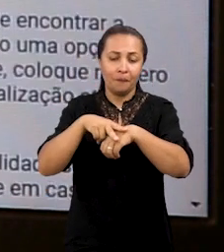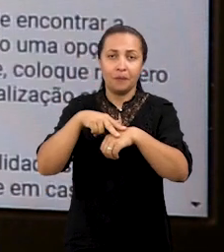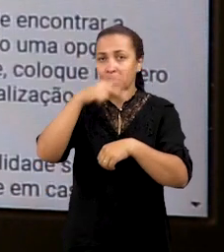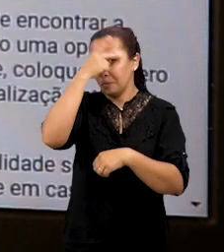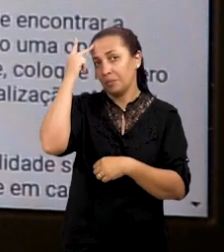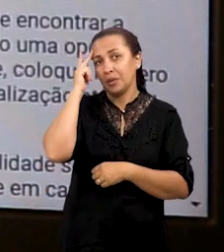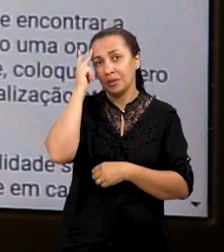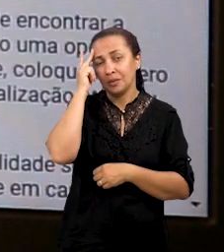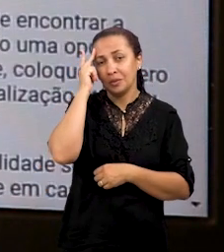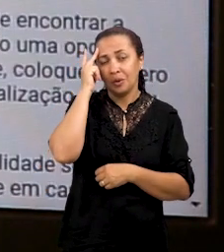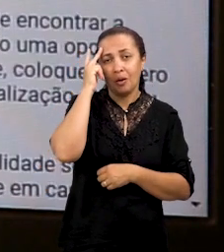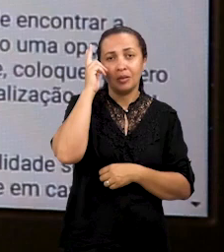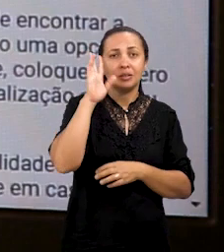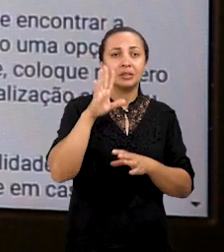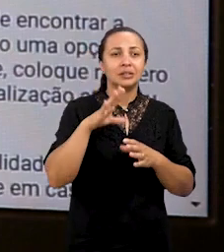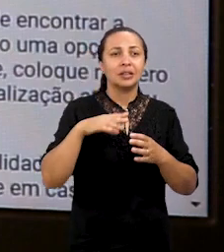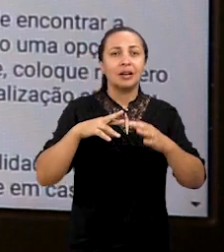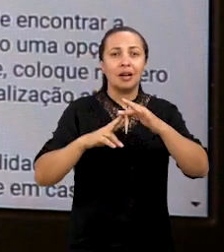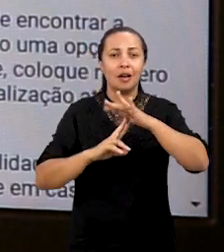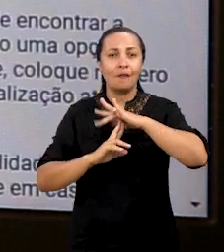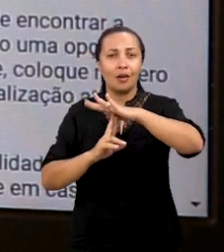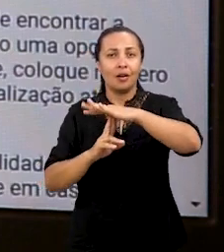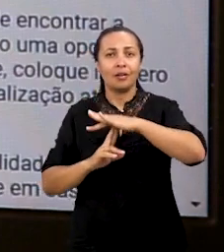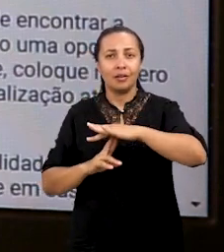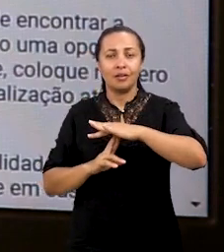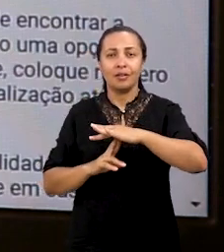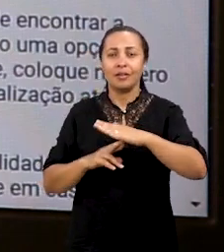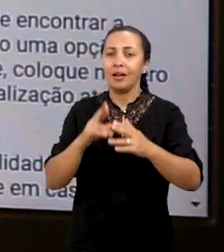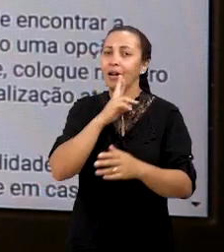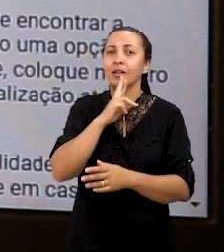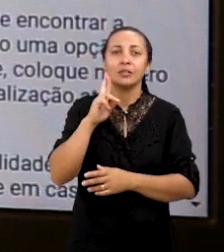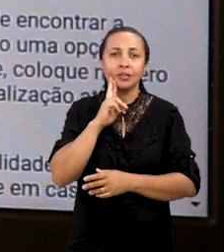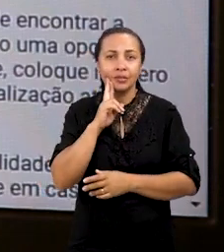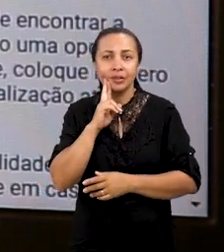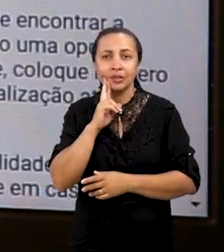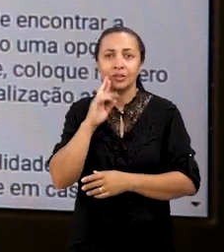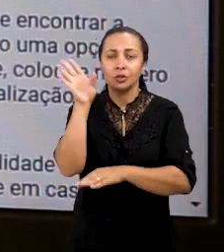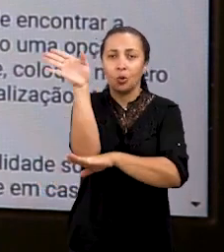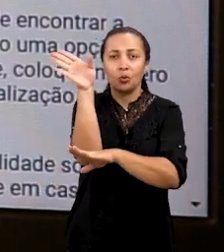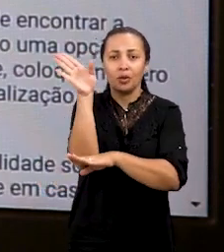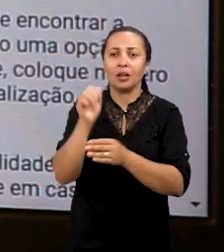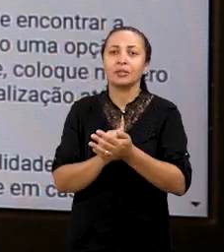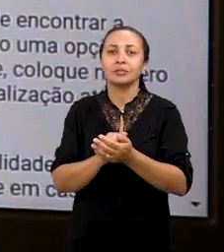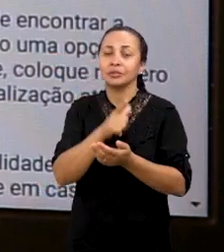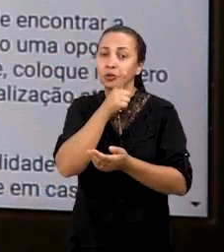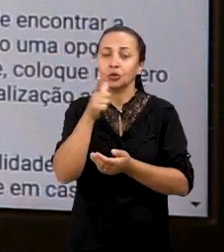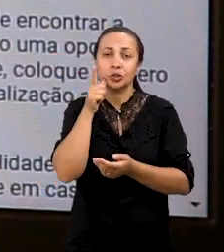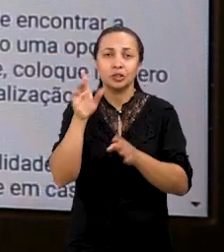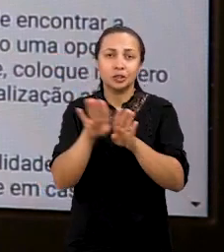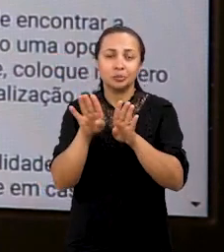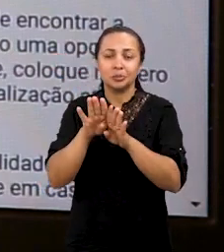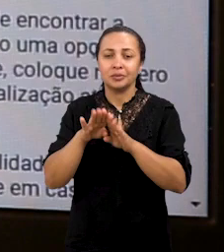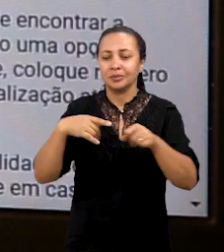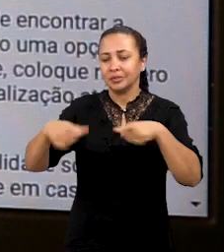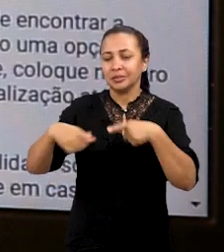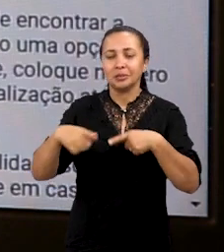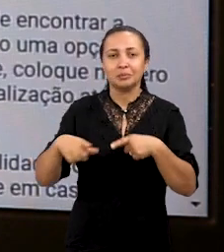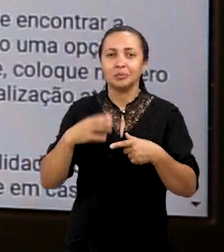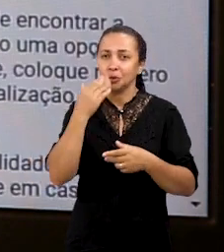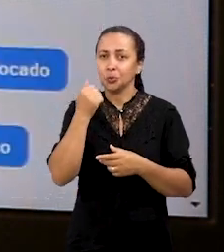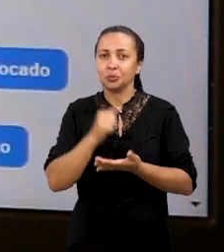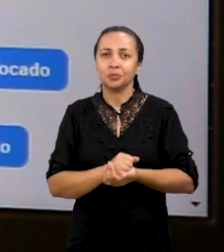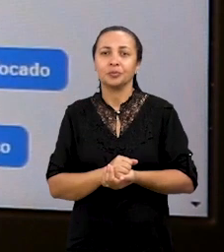pessoas de feira livre, de restaurante, hotéis, lanchonetes, que trabalham com alimentos e lidam com